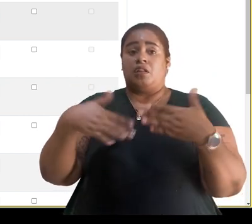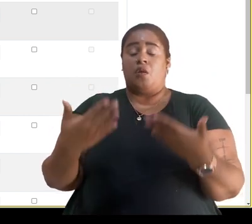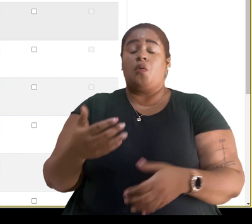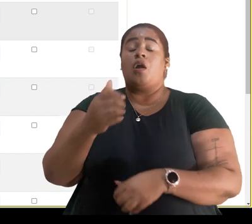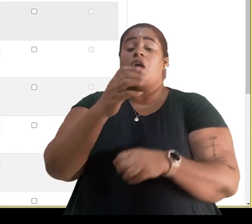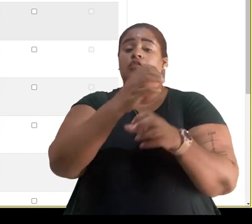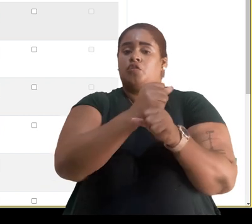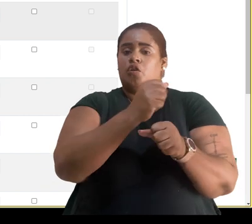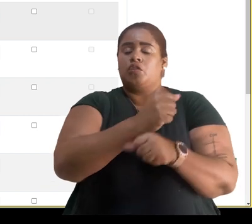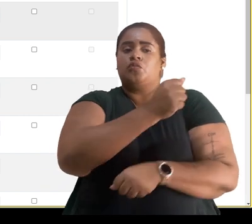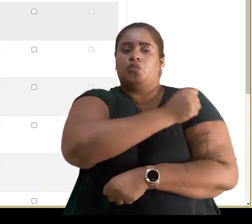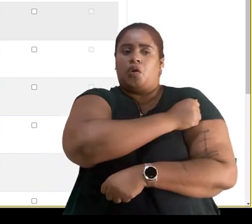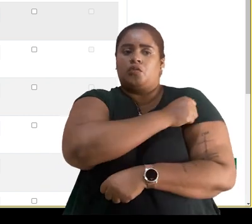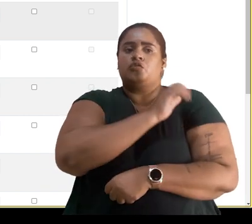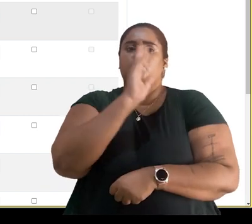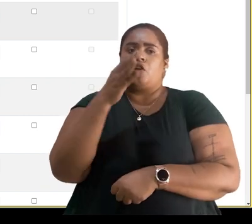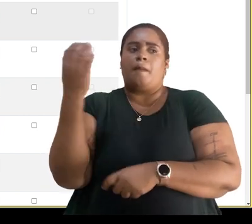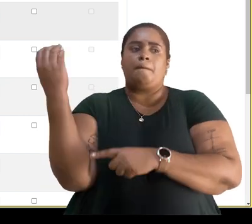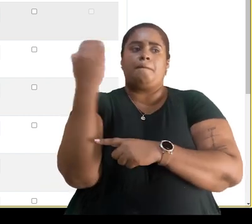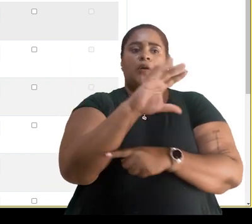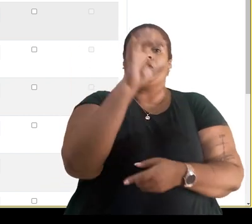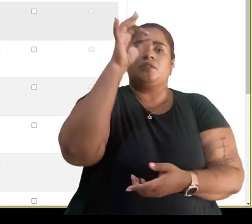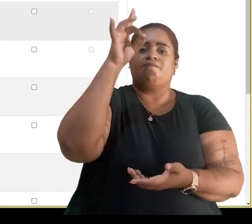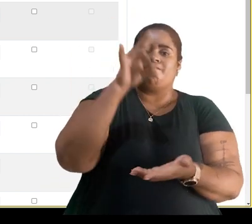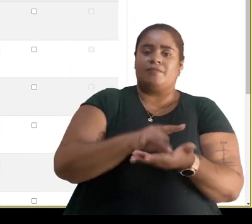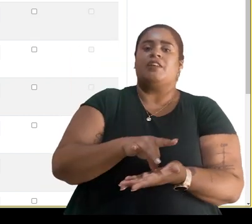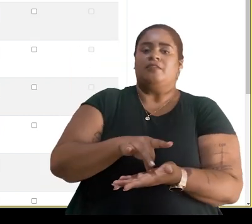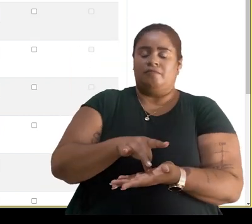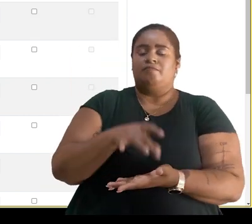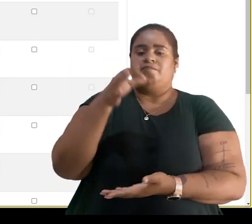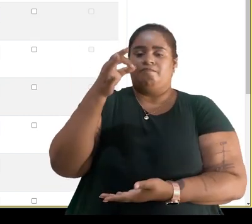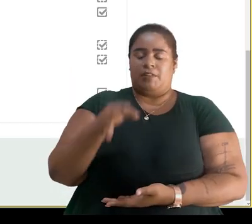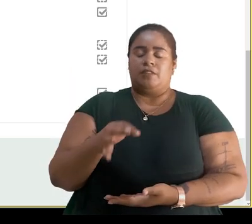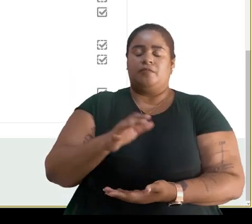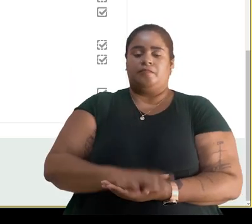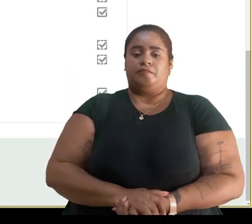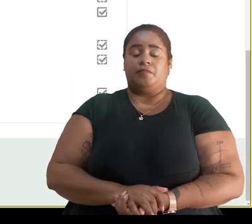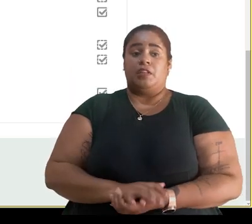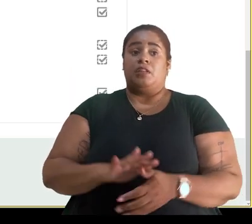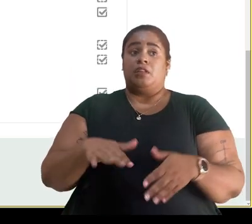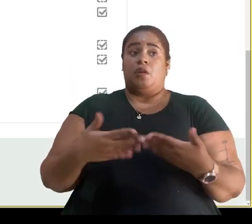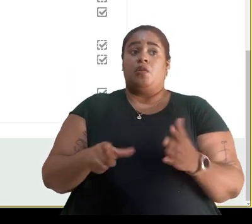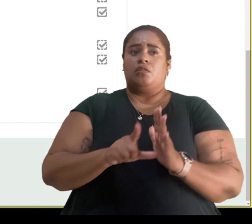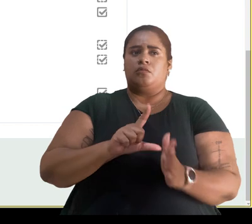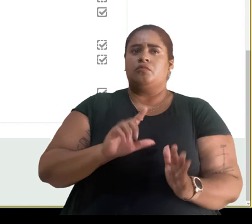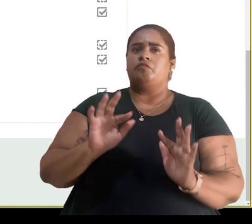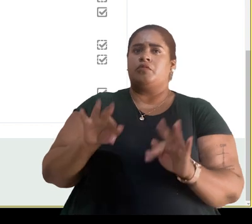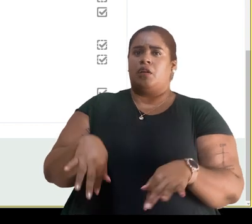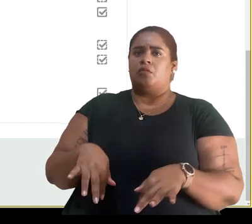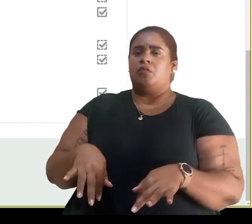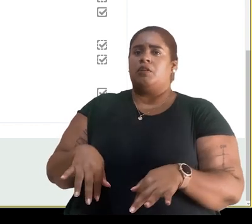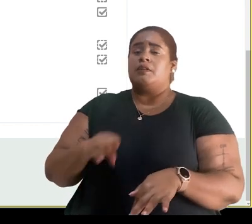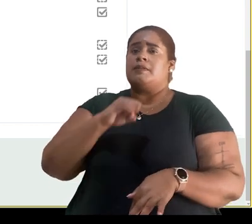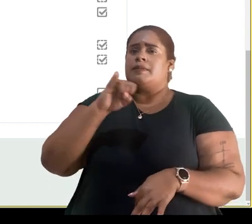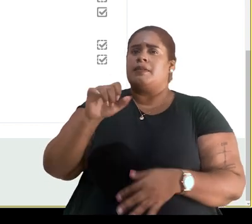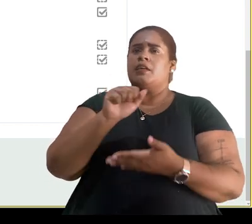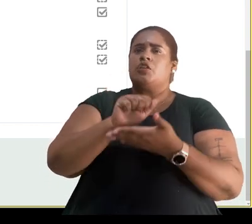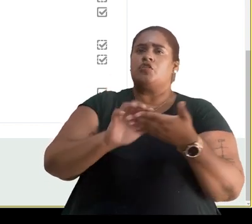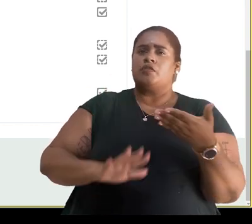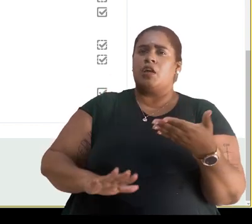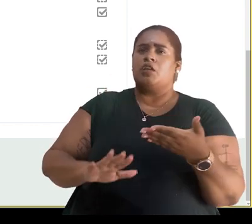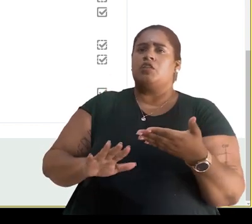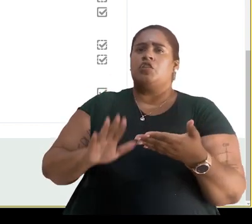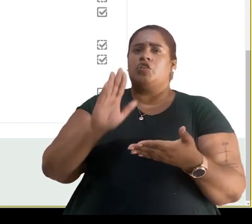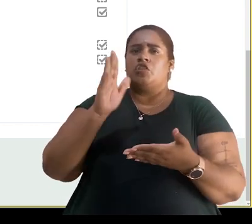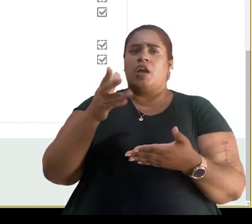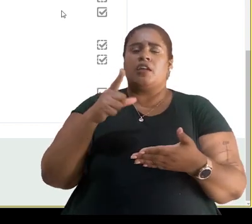a nota do aluno vai vir corretamente. E, para finalizar, se essa atividade